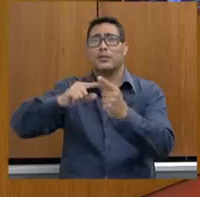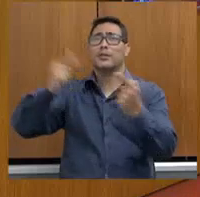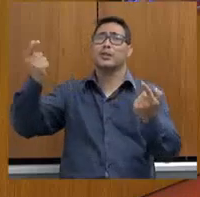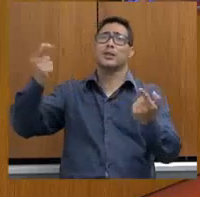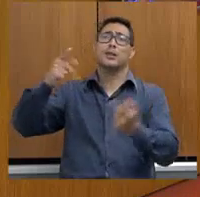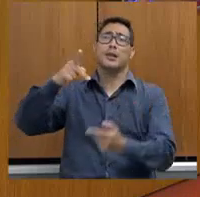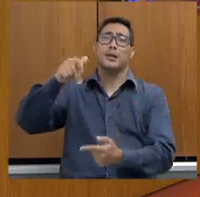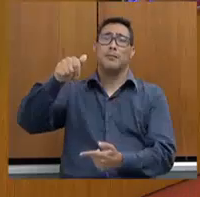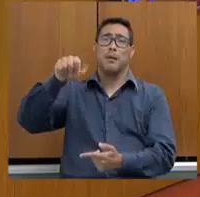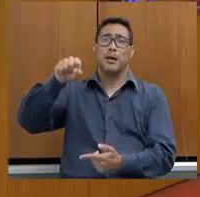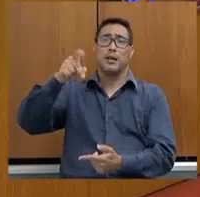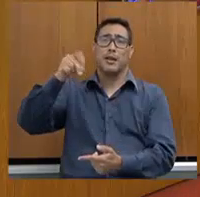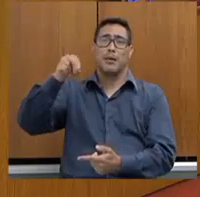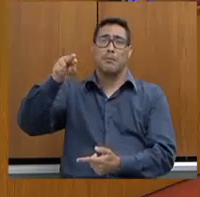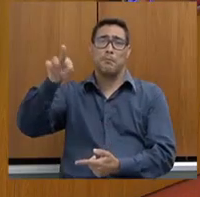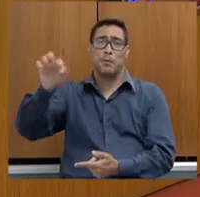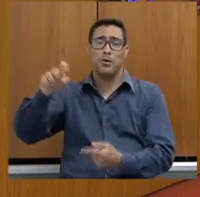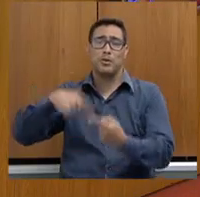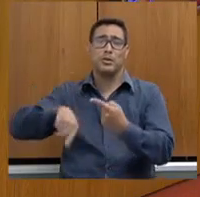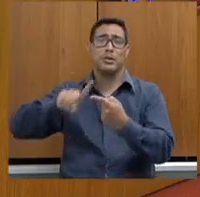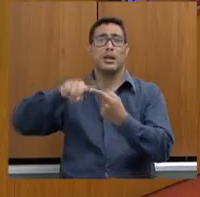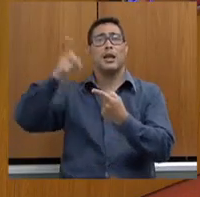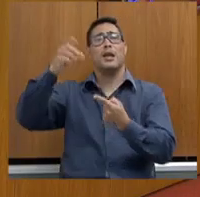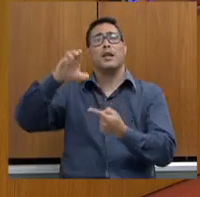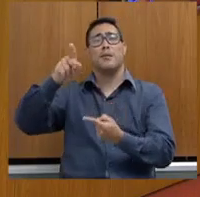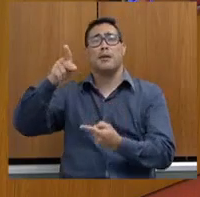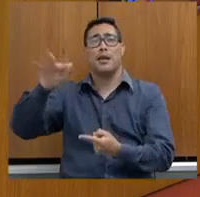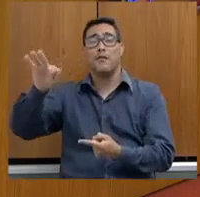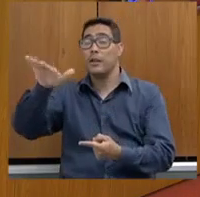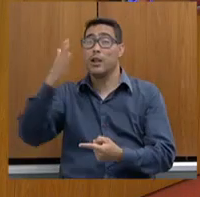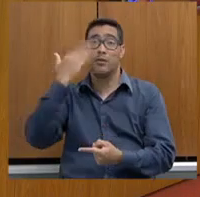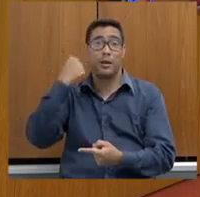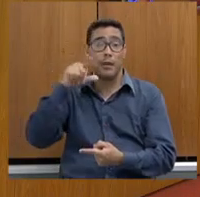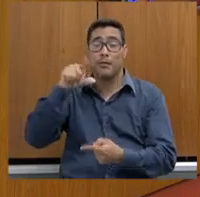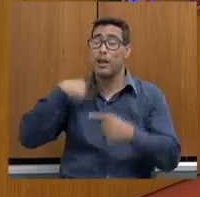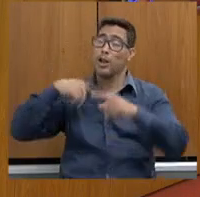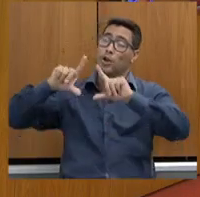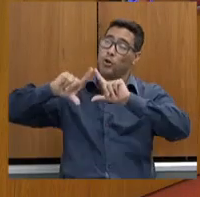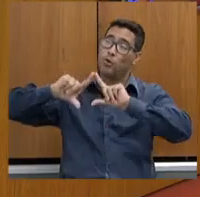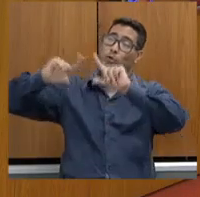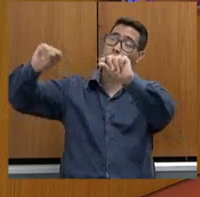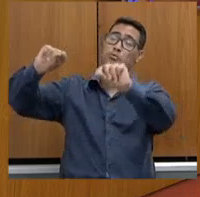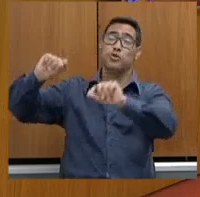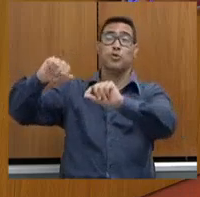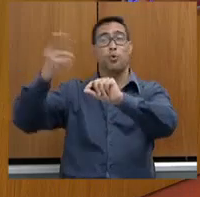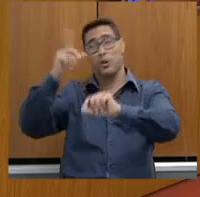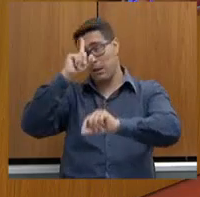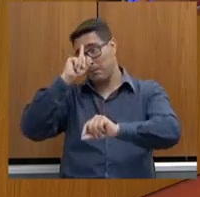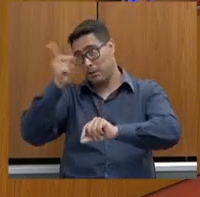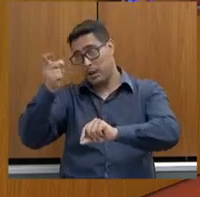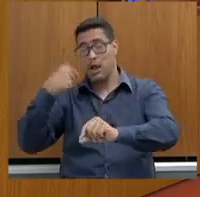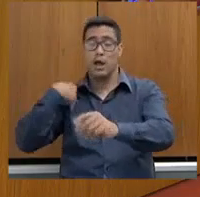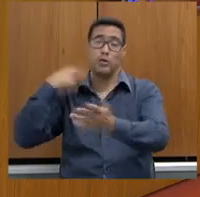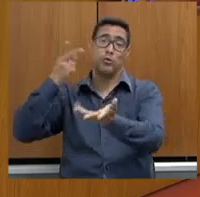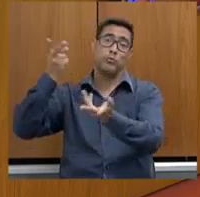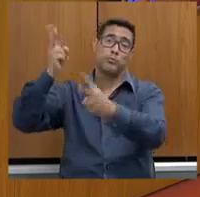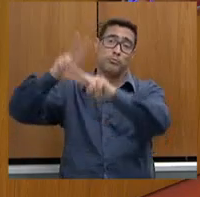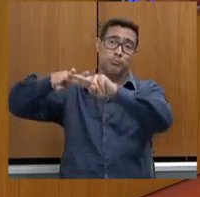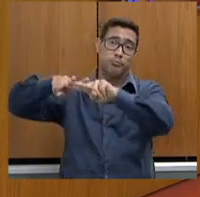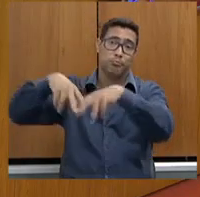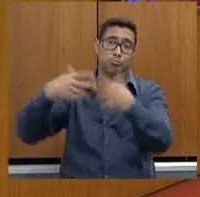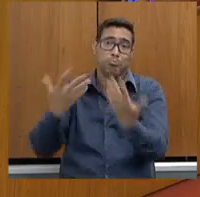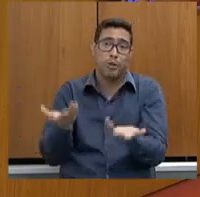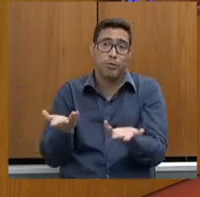que você não saberia se ele era foragido ou tinha mandado de prisão em seu desfavor.